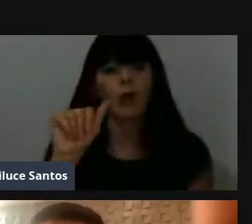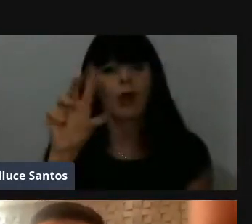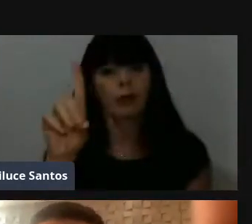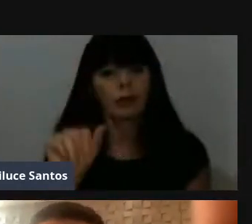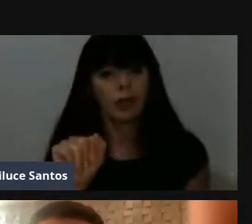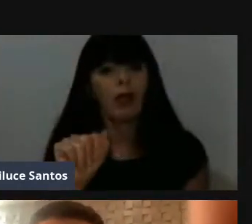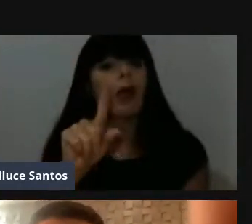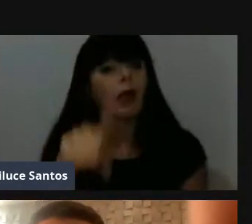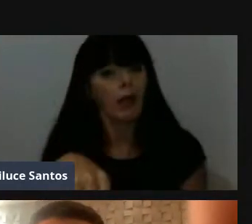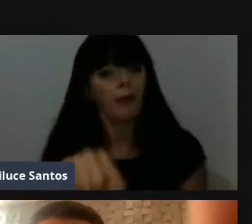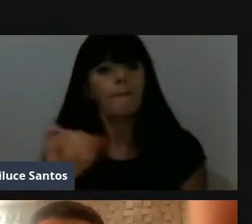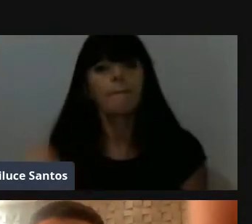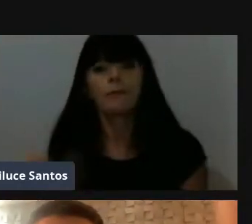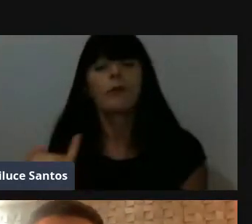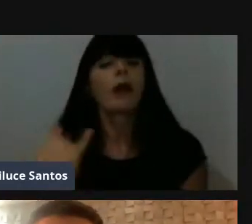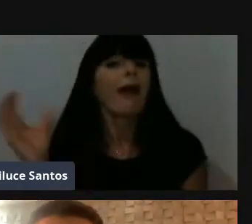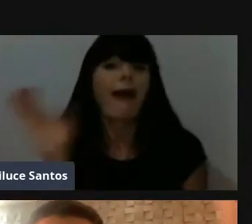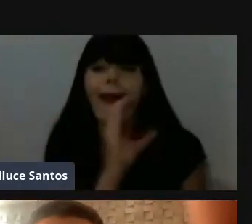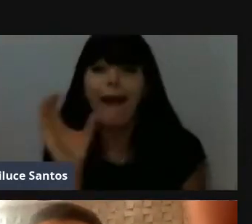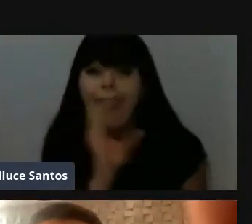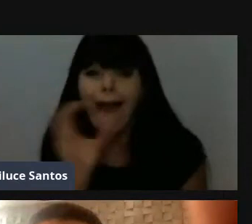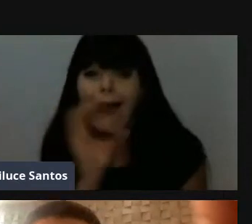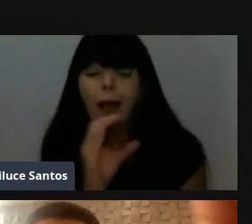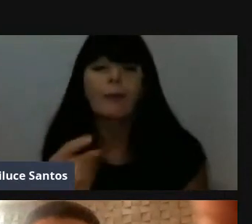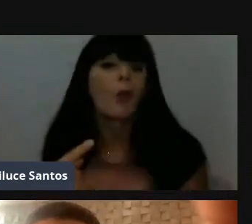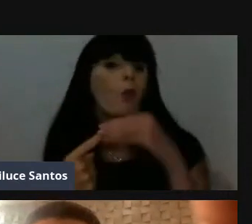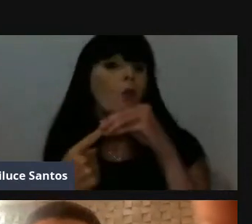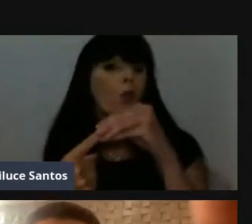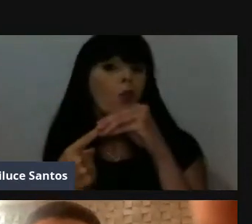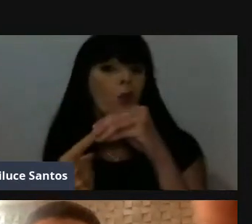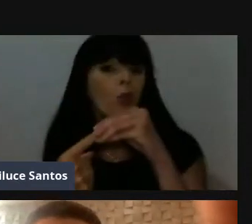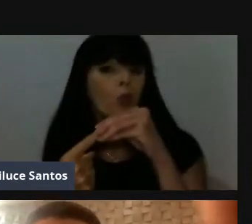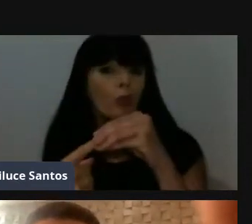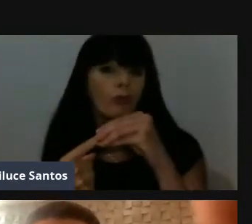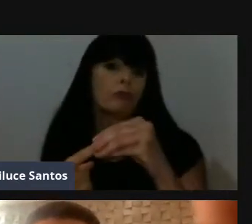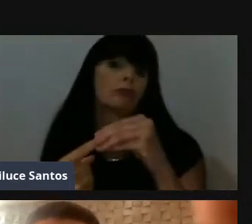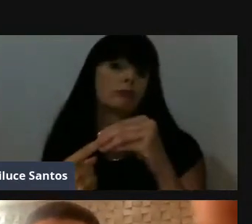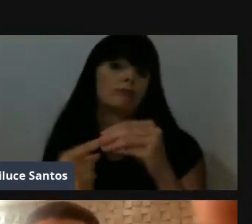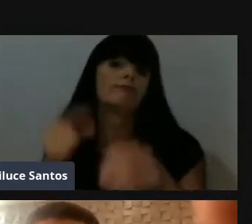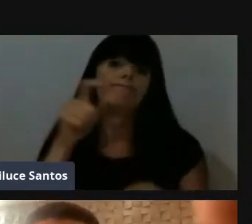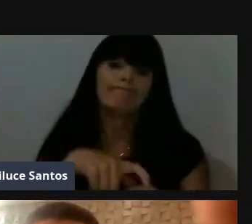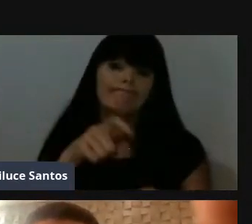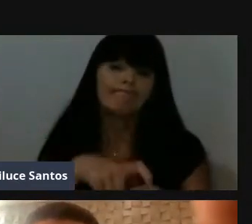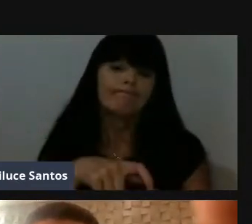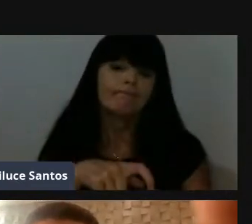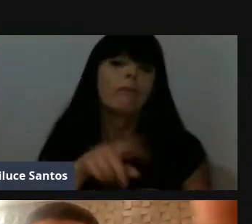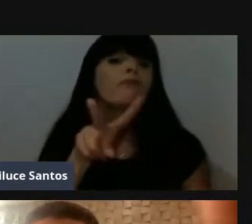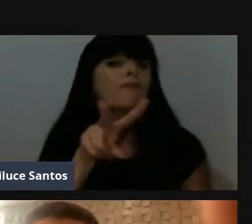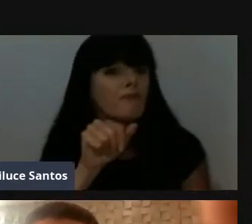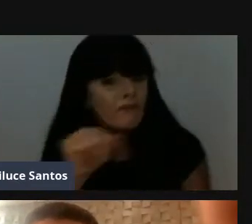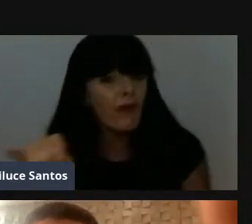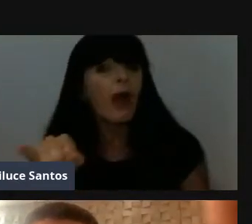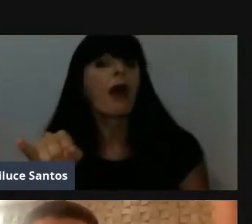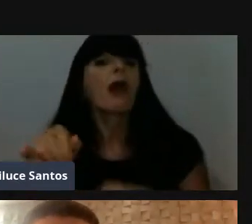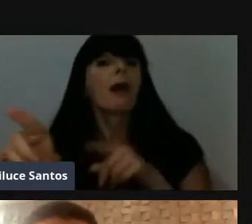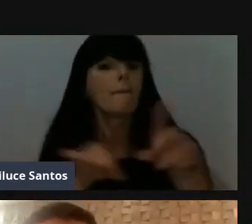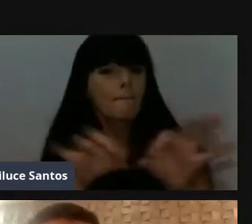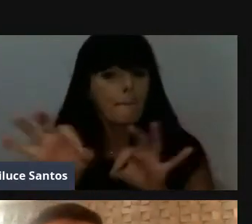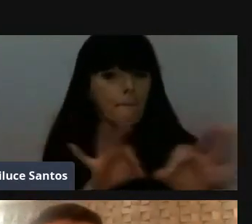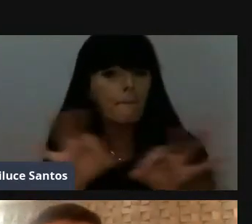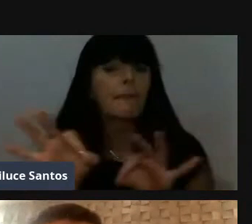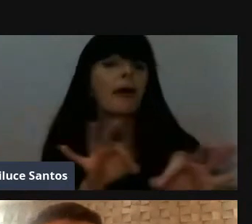Ele passa muito rápido e esse momento é único. E esse momento, ele vai preparar, se vocês souberem, né?